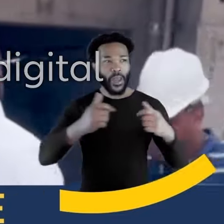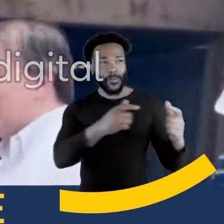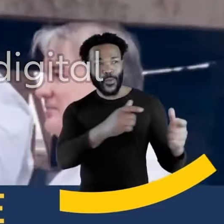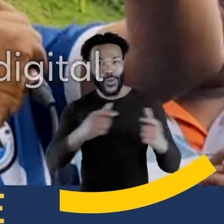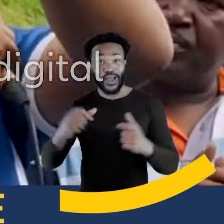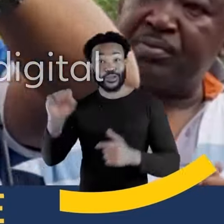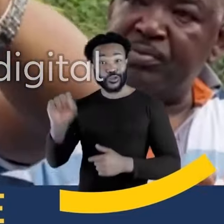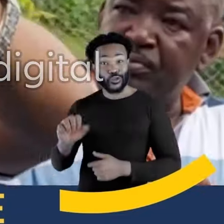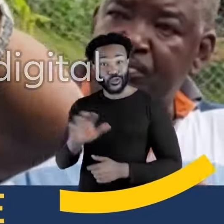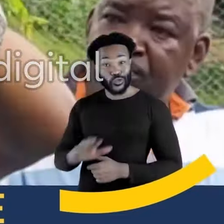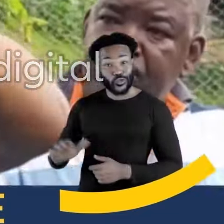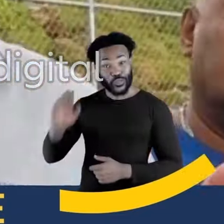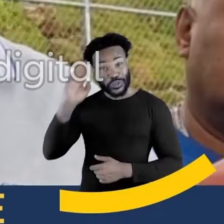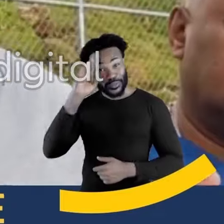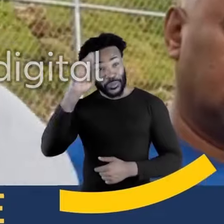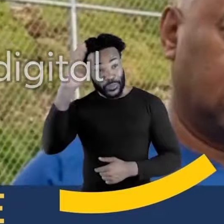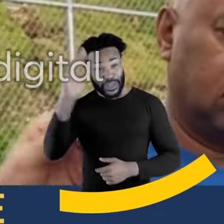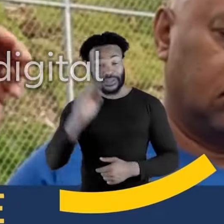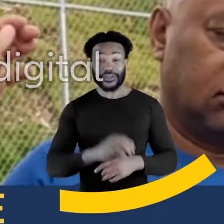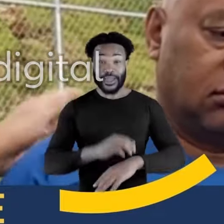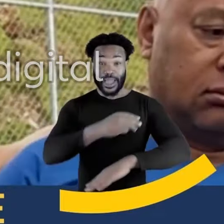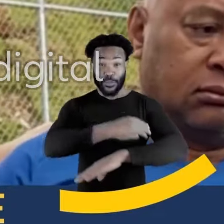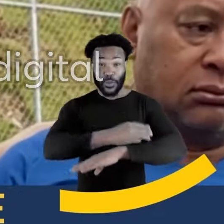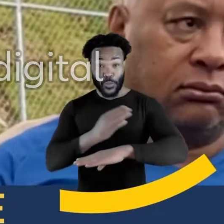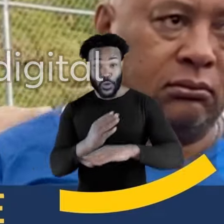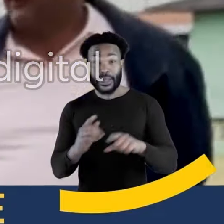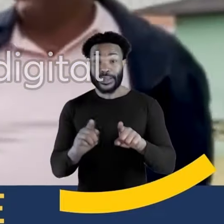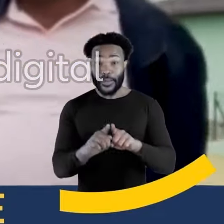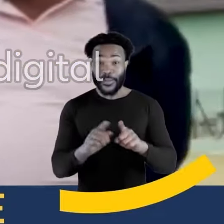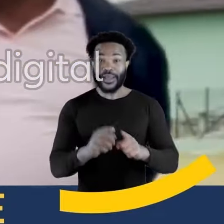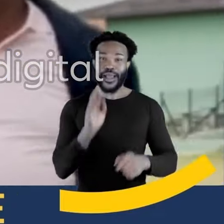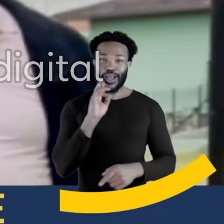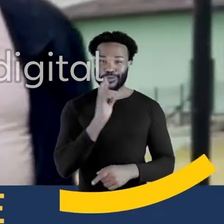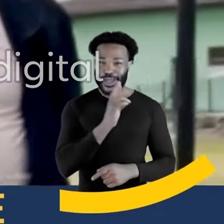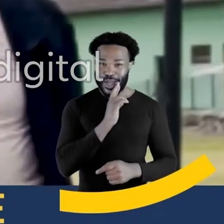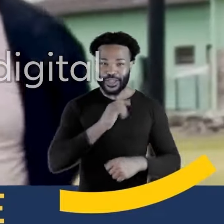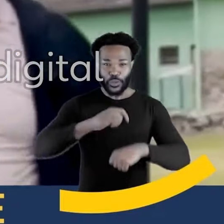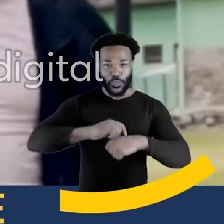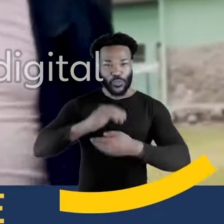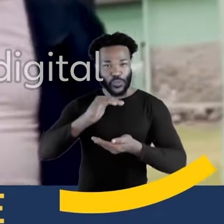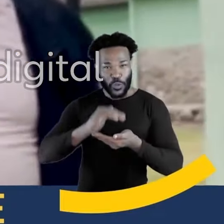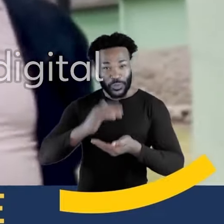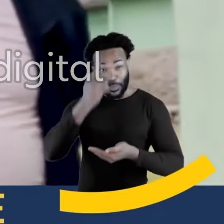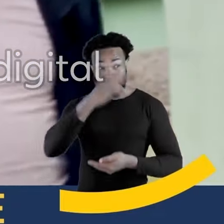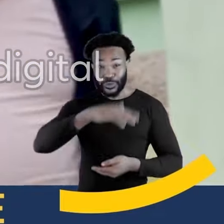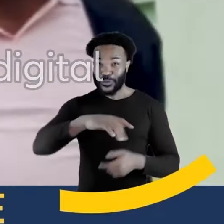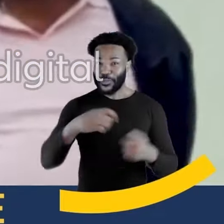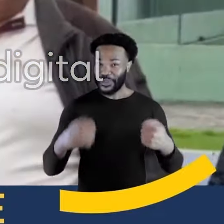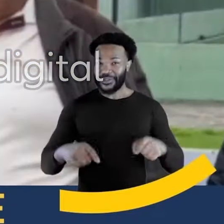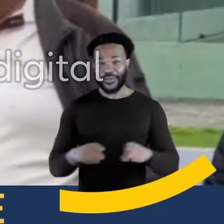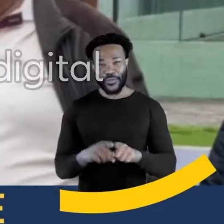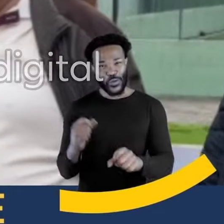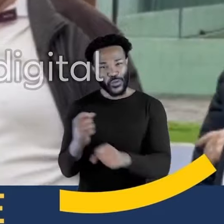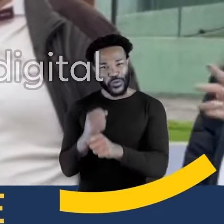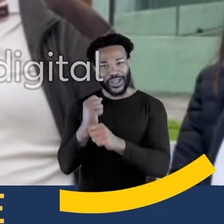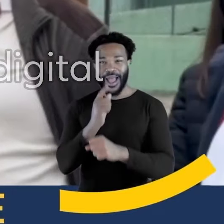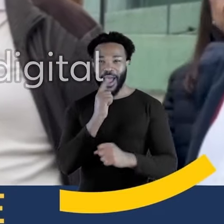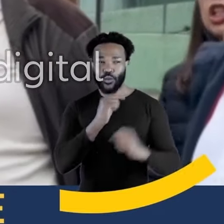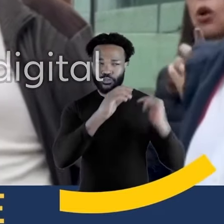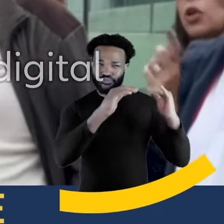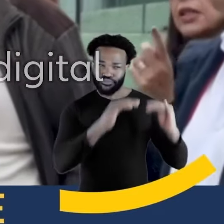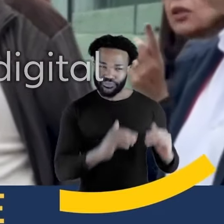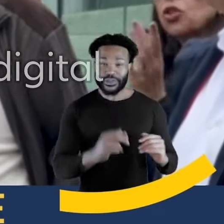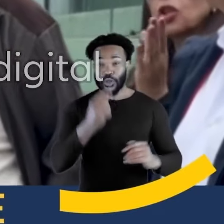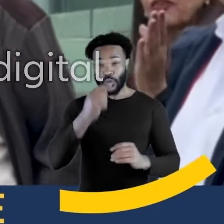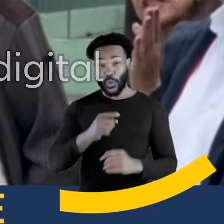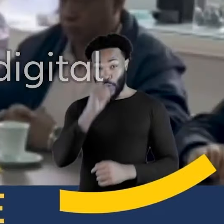dezenas de bairros da Zona Sul, principalmente na região de Boiminim. Levamos o bom prato e o poupa-tempo para quem mais precisa. Além de obras de denagens